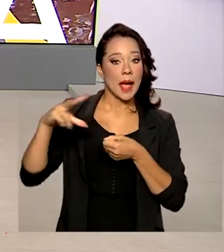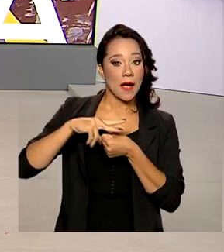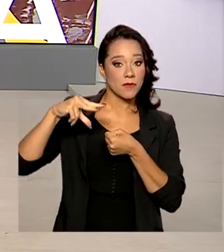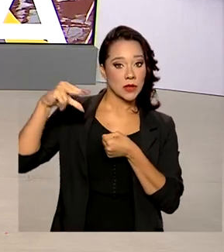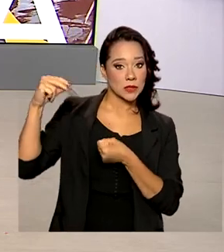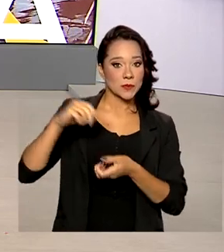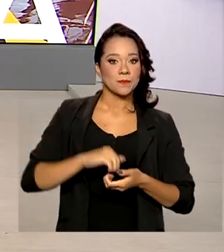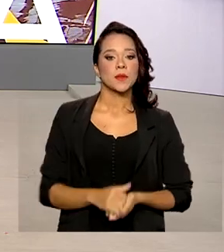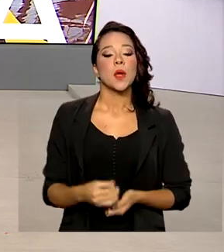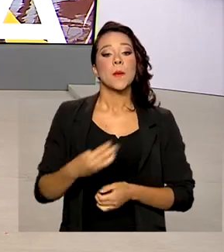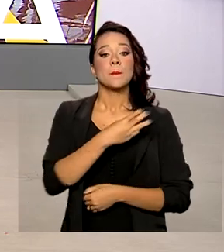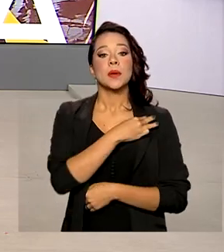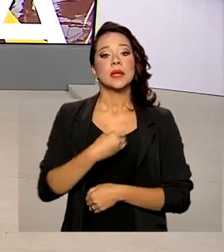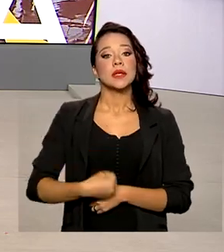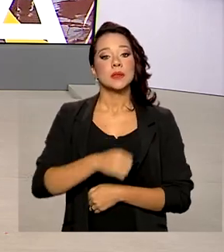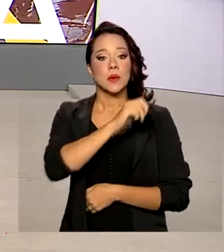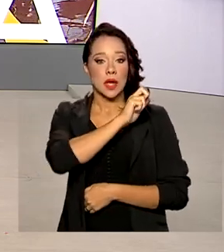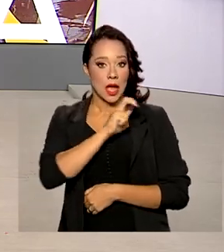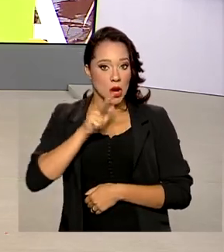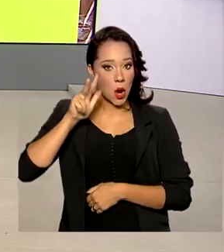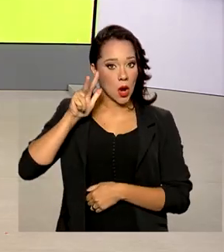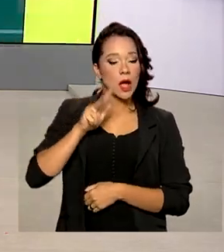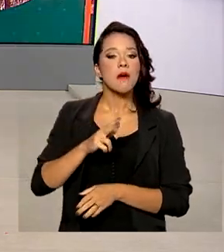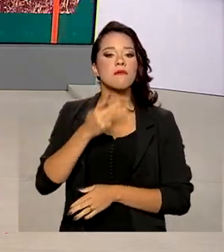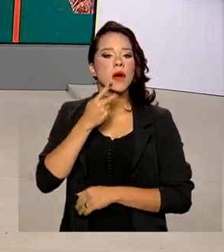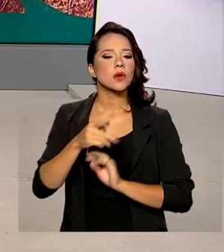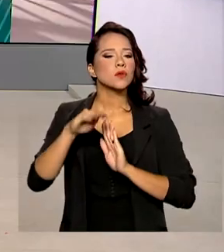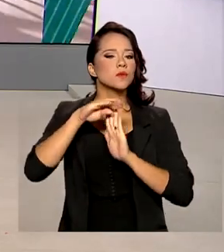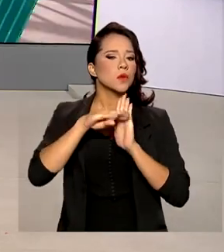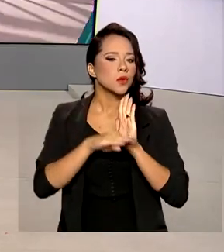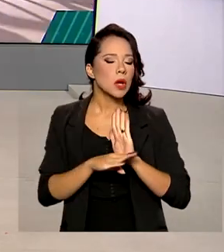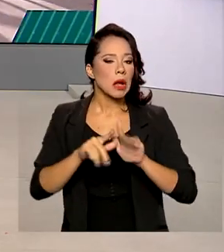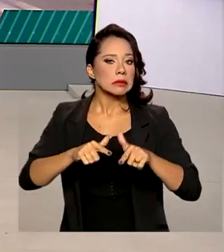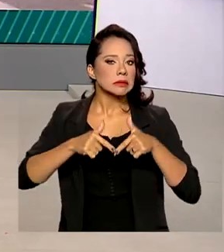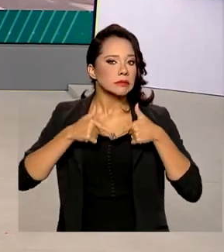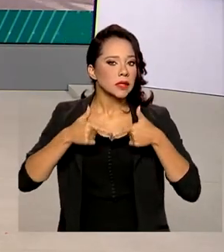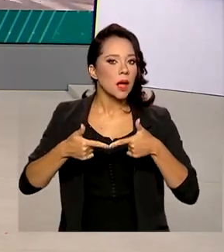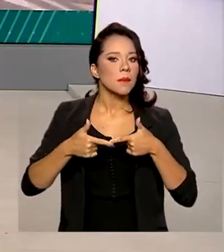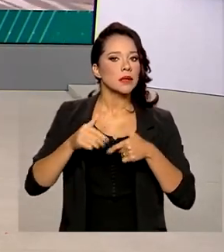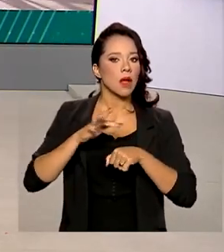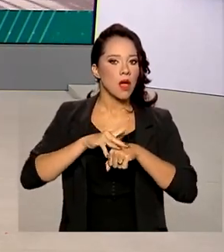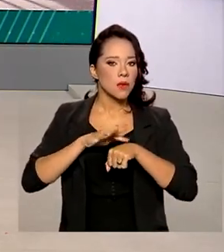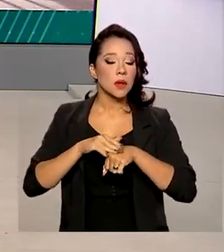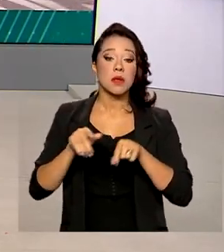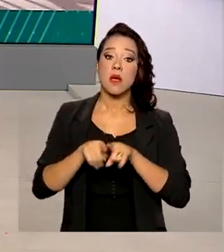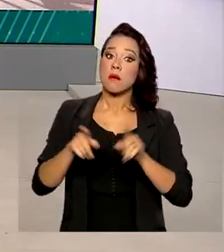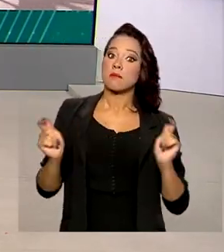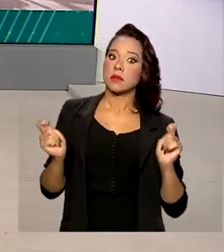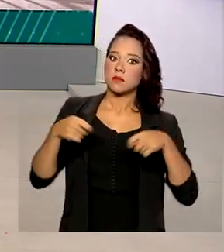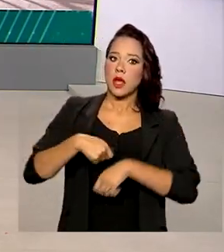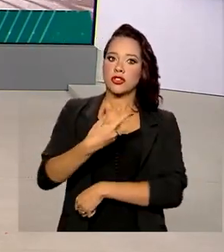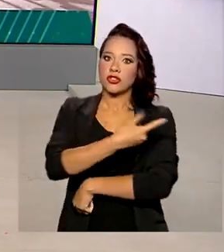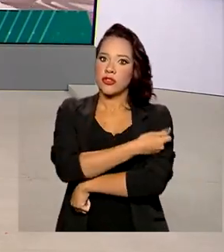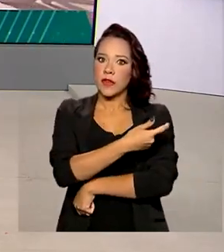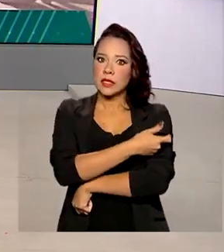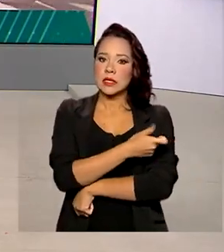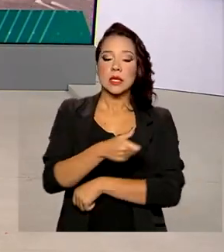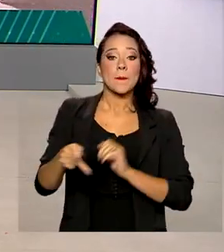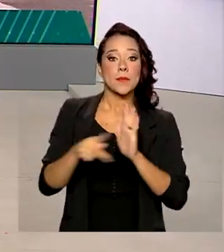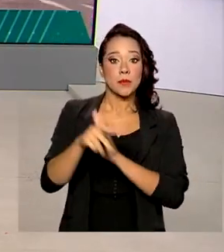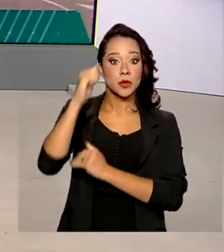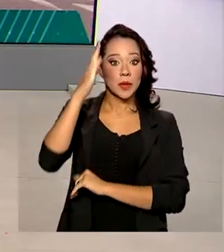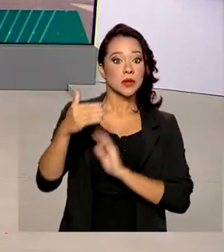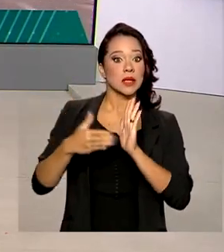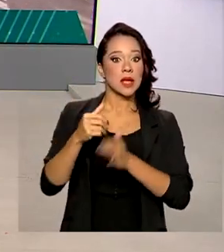Voz do Brasil, o ministro Marcelo Queiroga falou sobre o protocolo de enfrentamento à doença e a possibilidade de vacinas nacionais